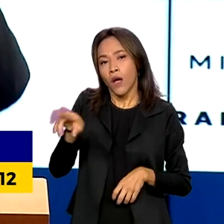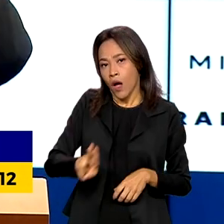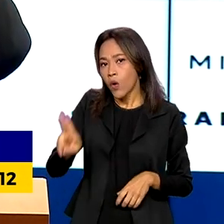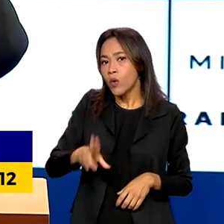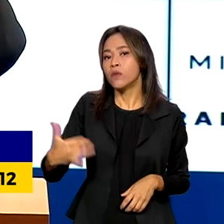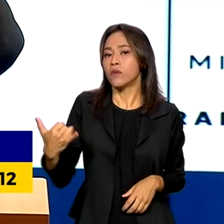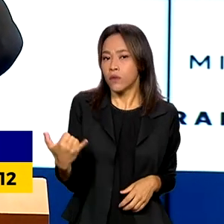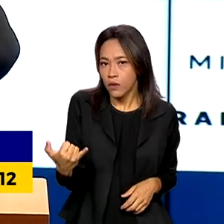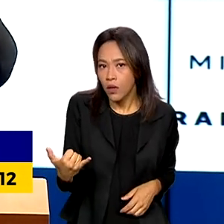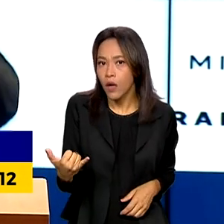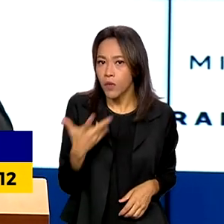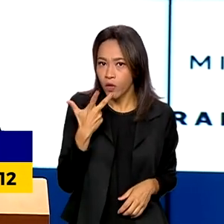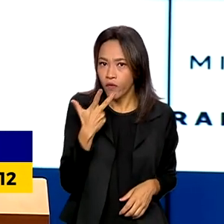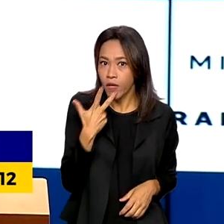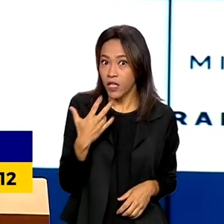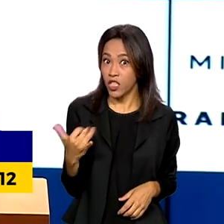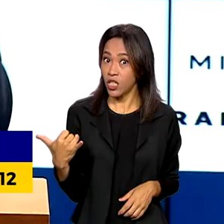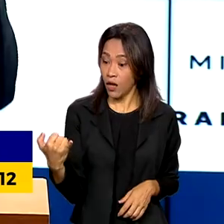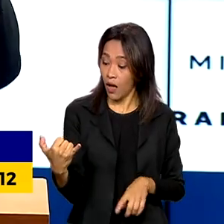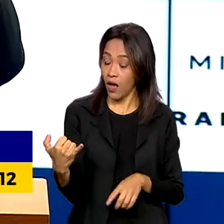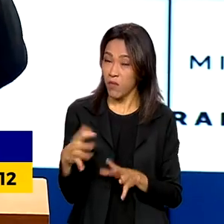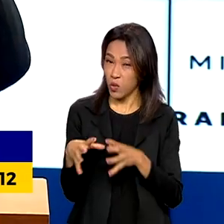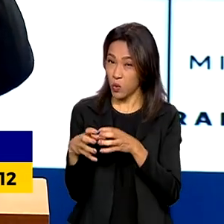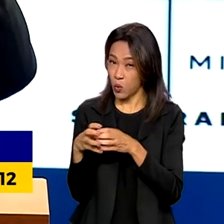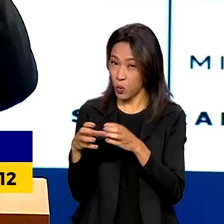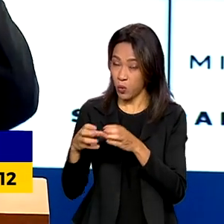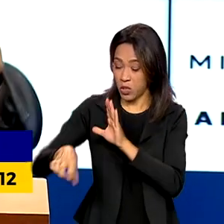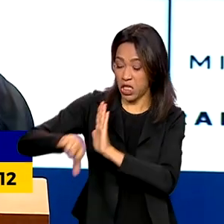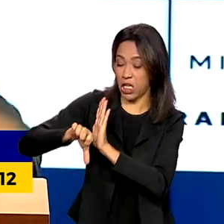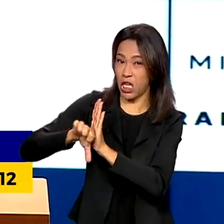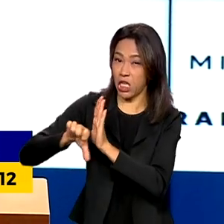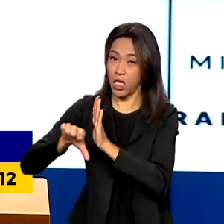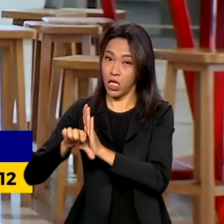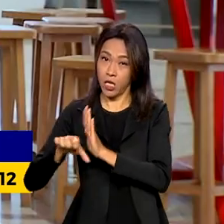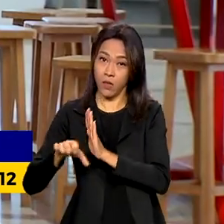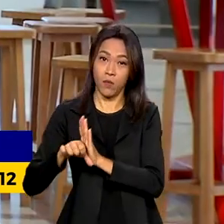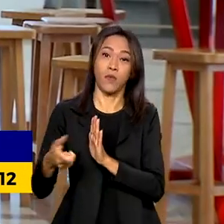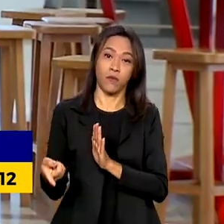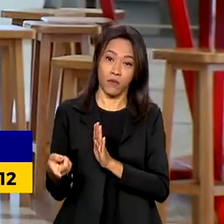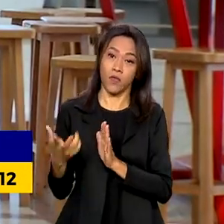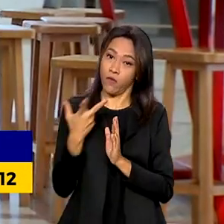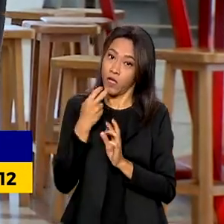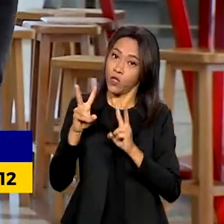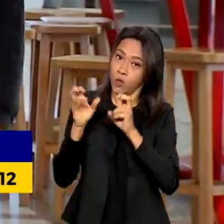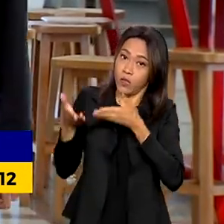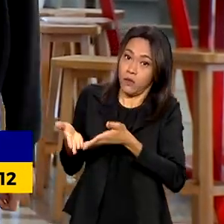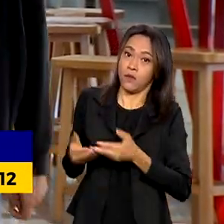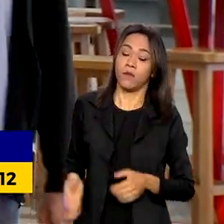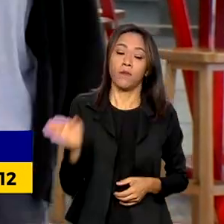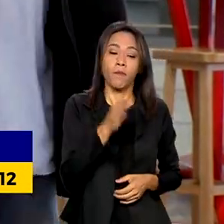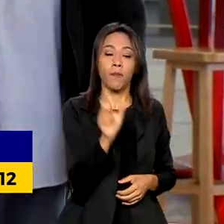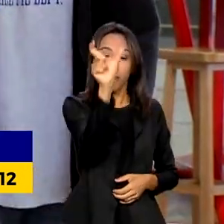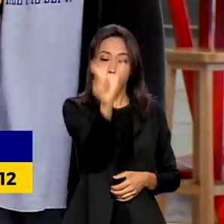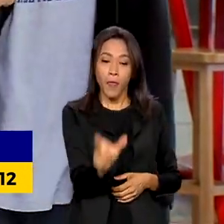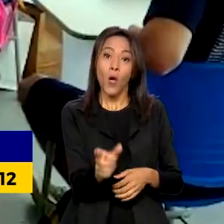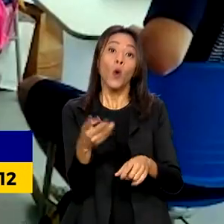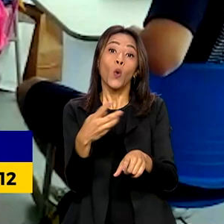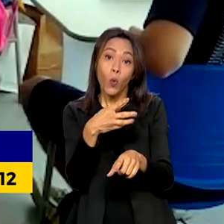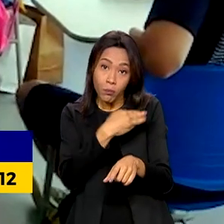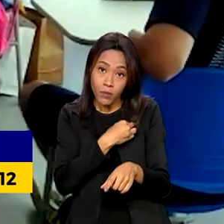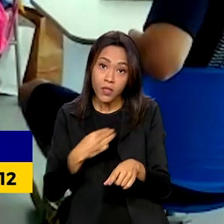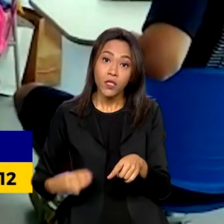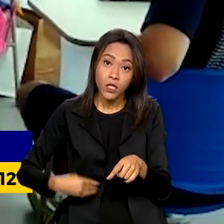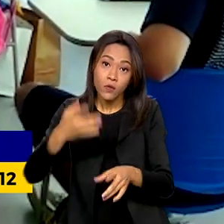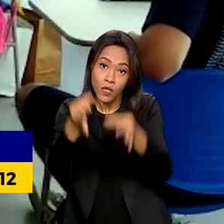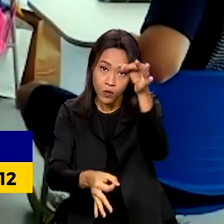Nós estamos falando aqui de armas de quadrilhas, armas de organizações criminosas. O ministro da Justiça e Segurança Pública fez ainda